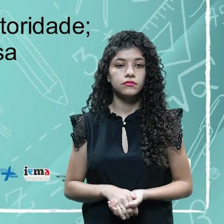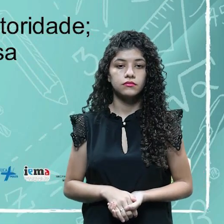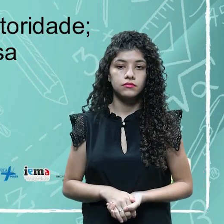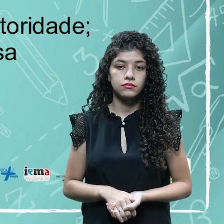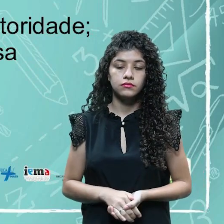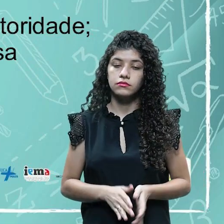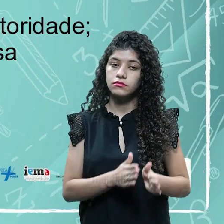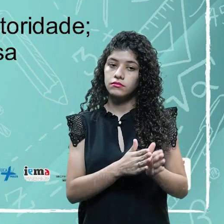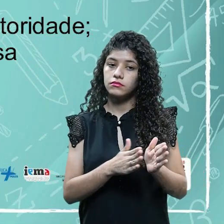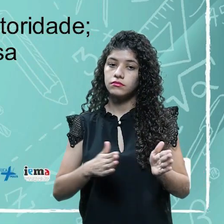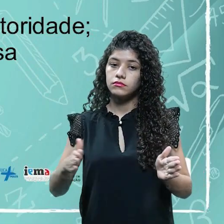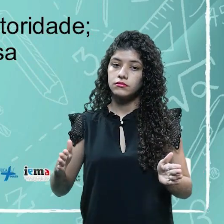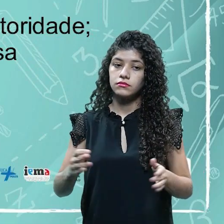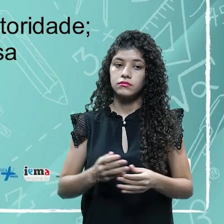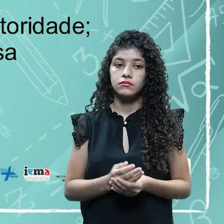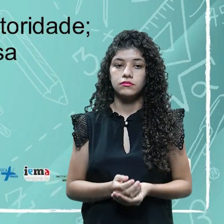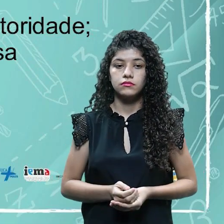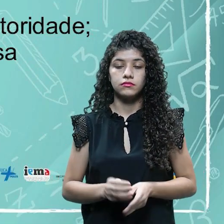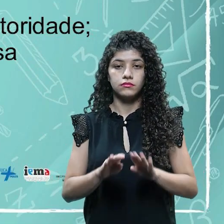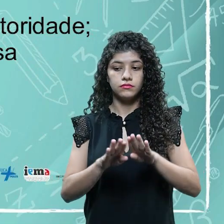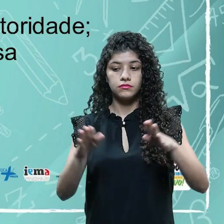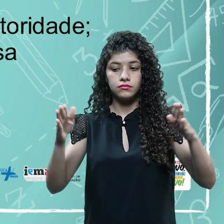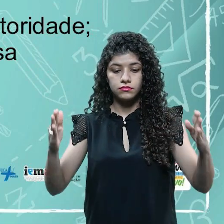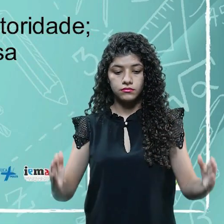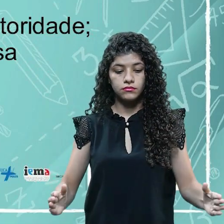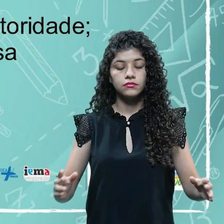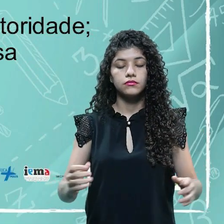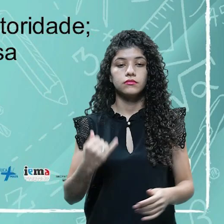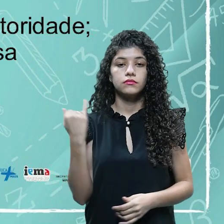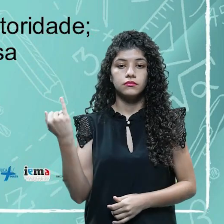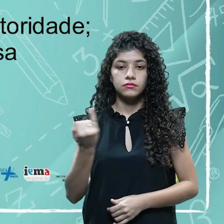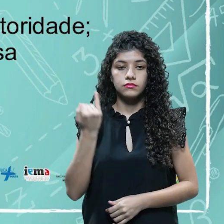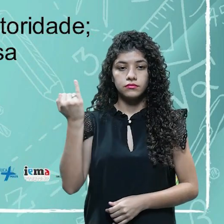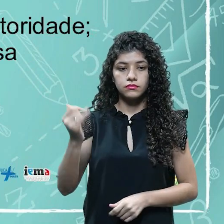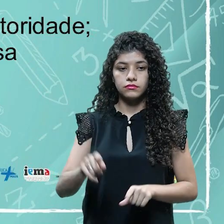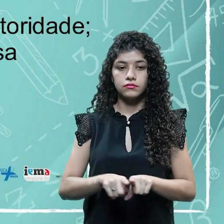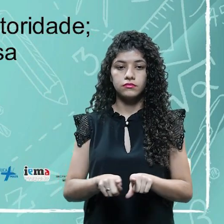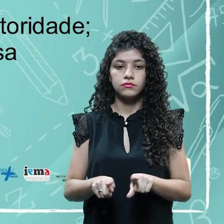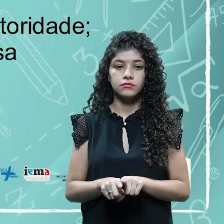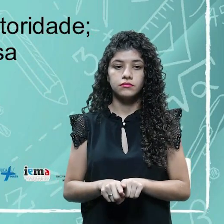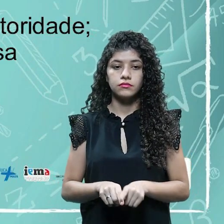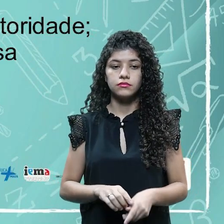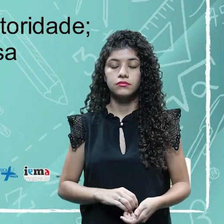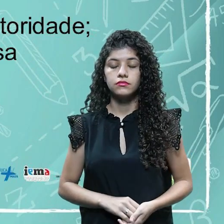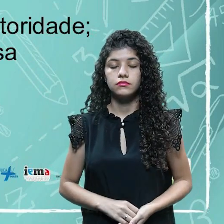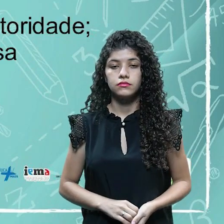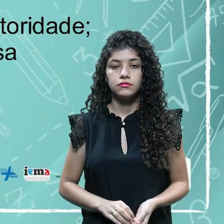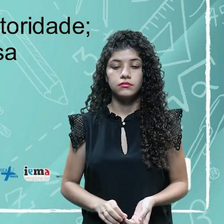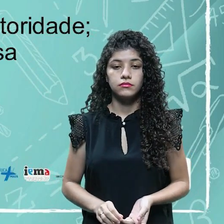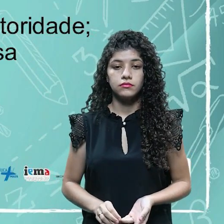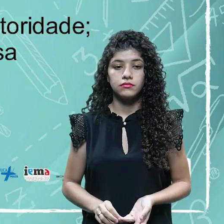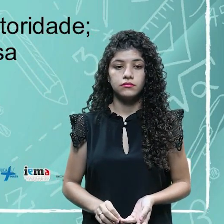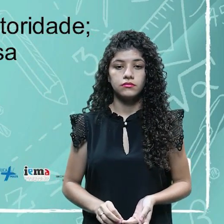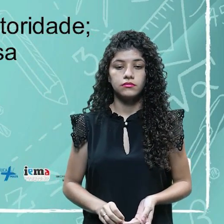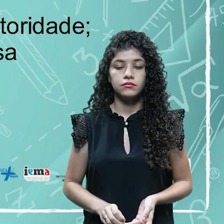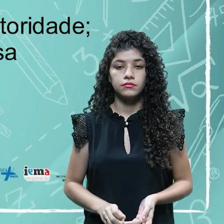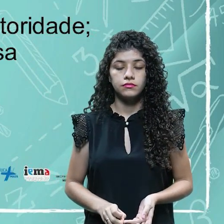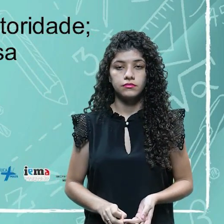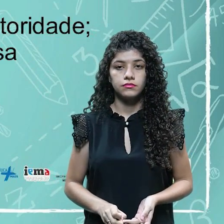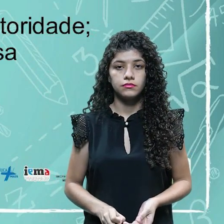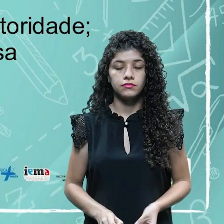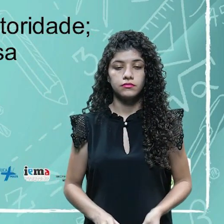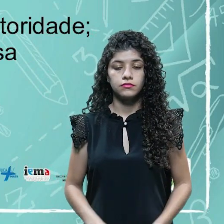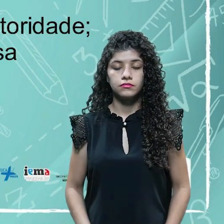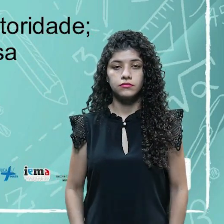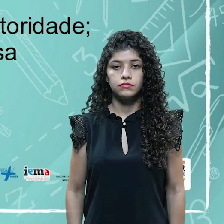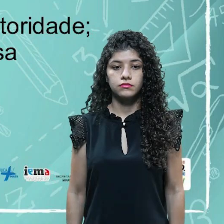De solenidade. A composição de mesa, é importante, né? Para o evento. Então, essa é uma das coisas